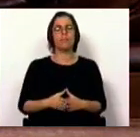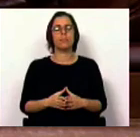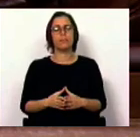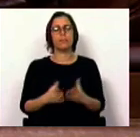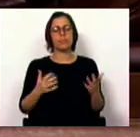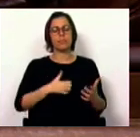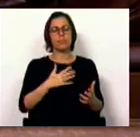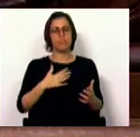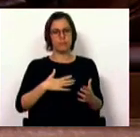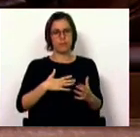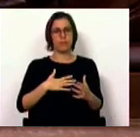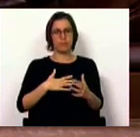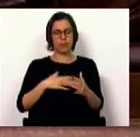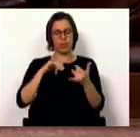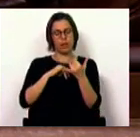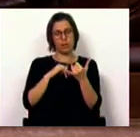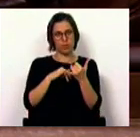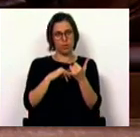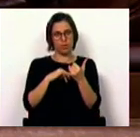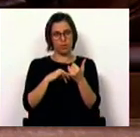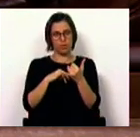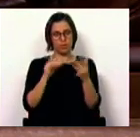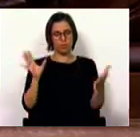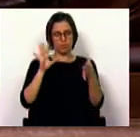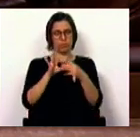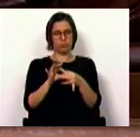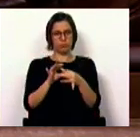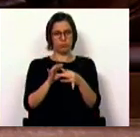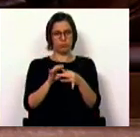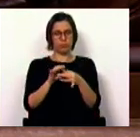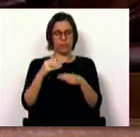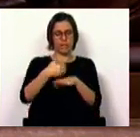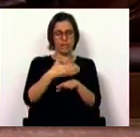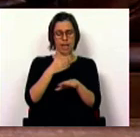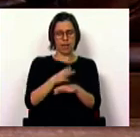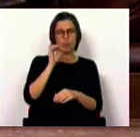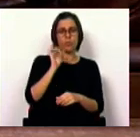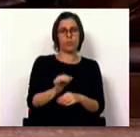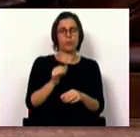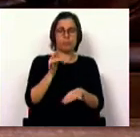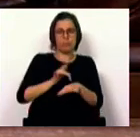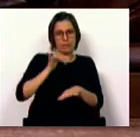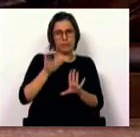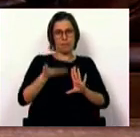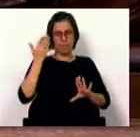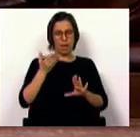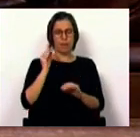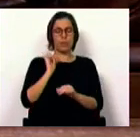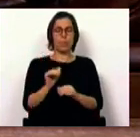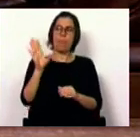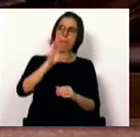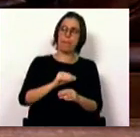empresas e associações ligadas a setores críticos de